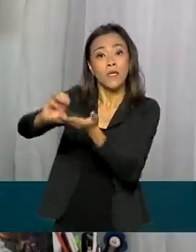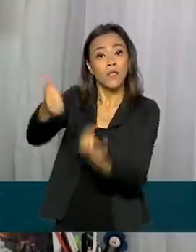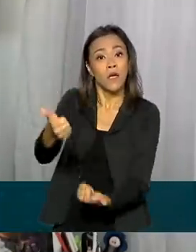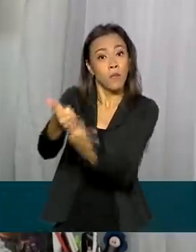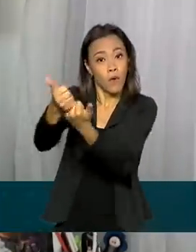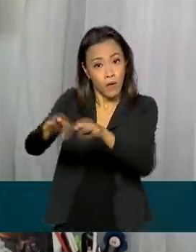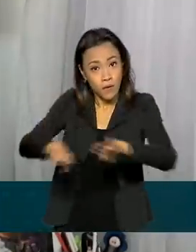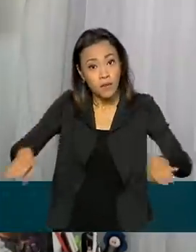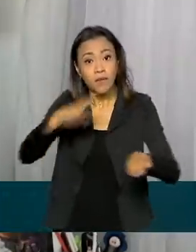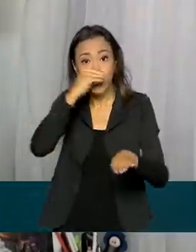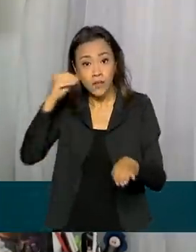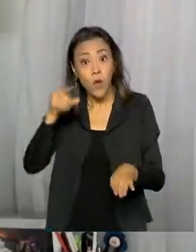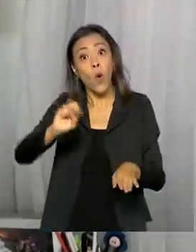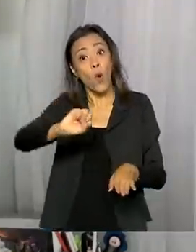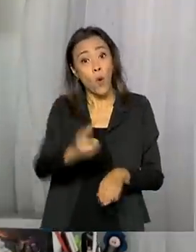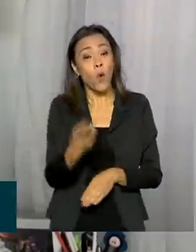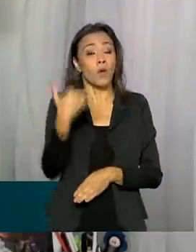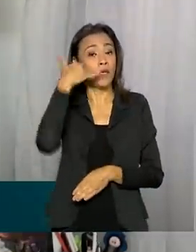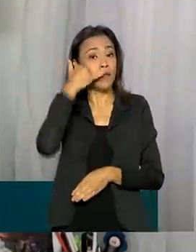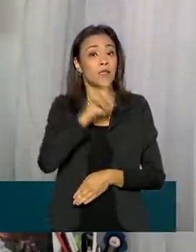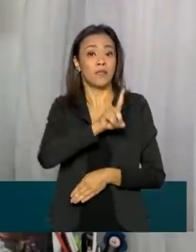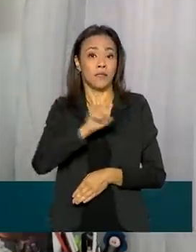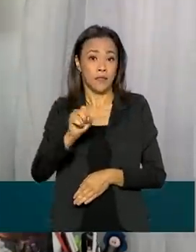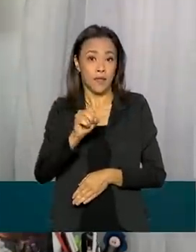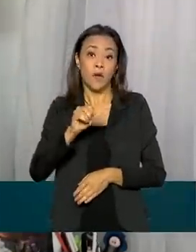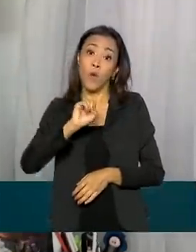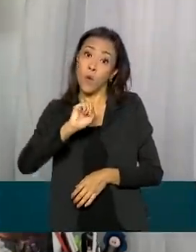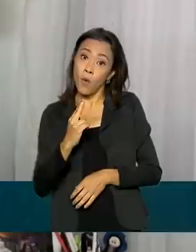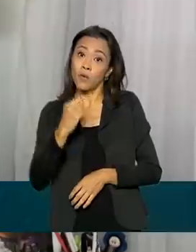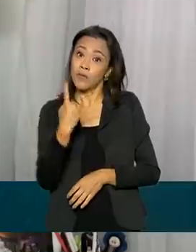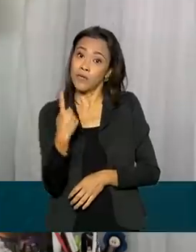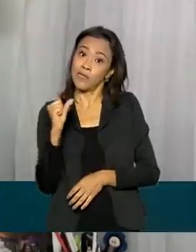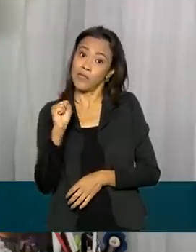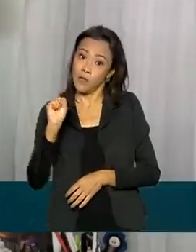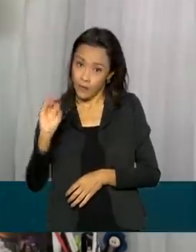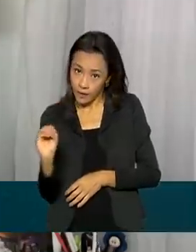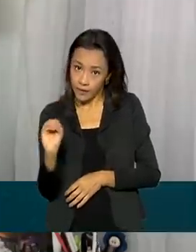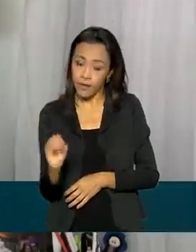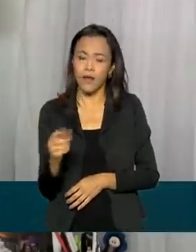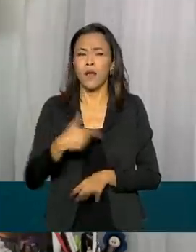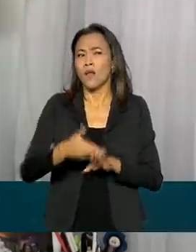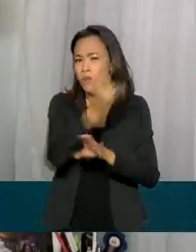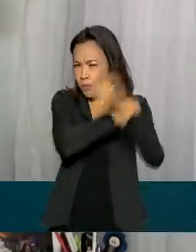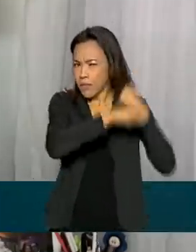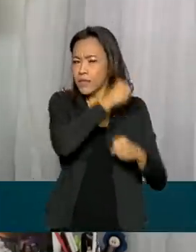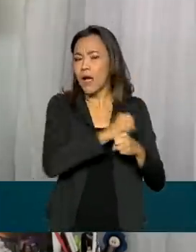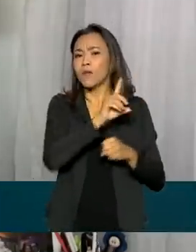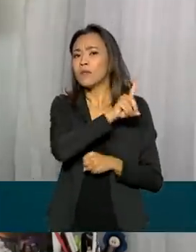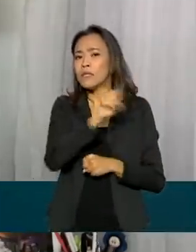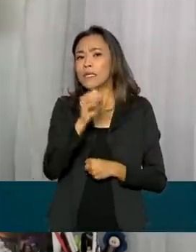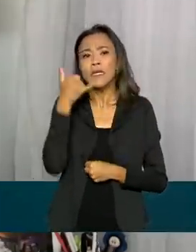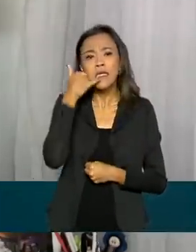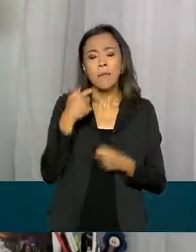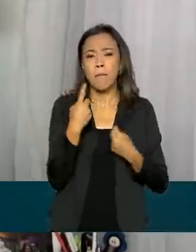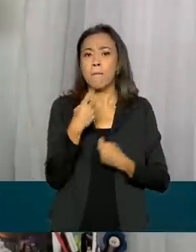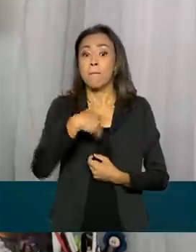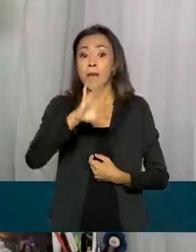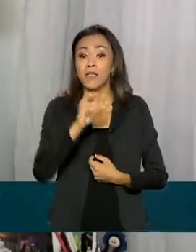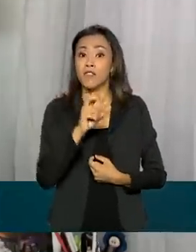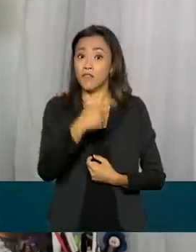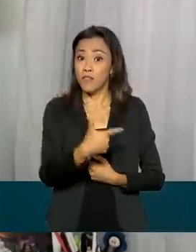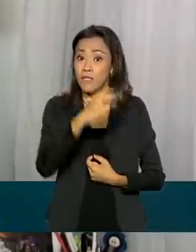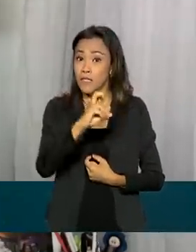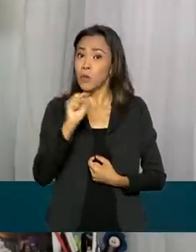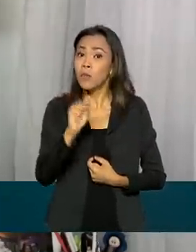ligar no Disque 100 ou no Ligue 180. No ano passado, o Disque 100 recebeu mais de 95 mil denúncias de